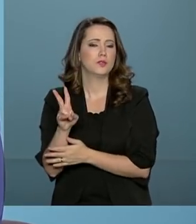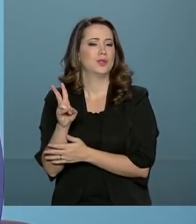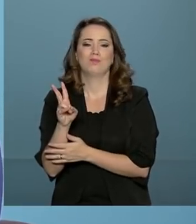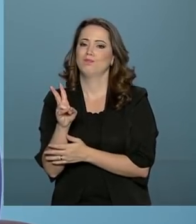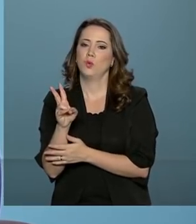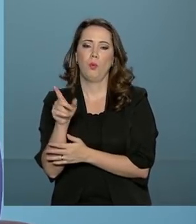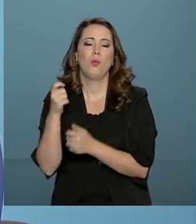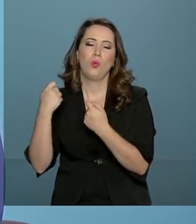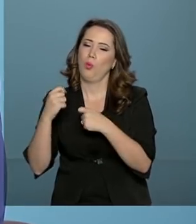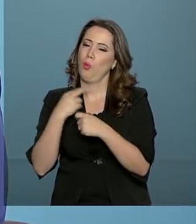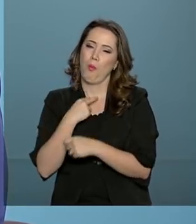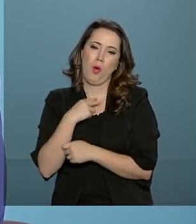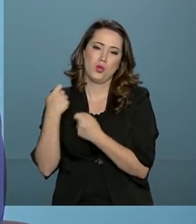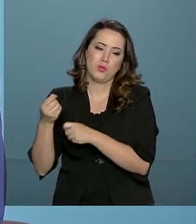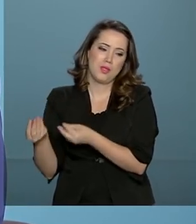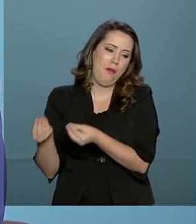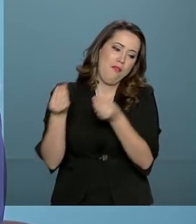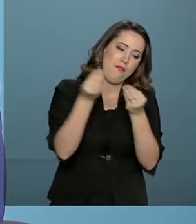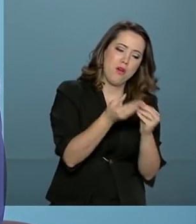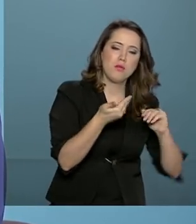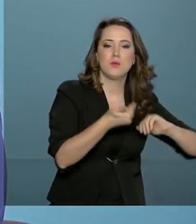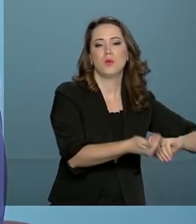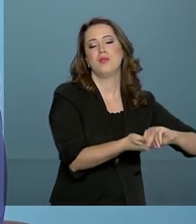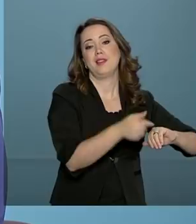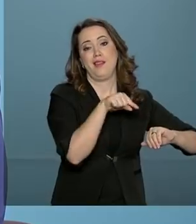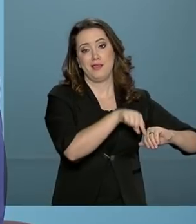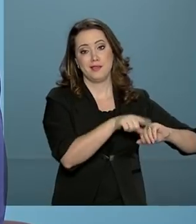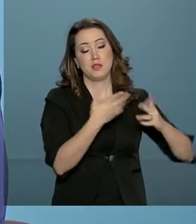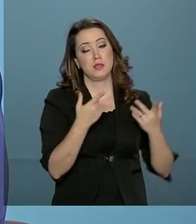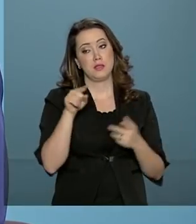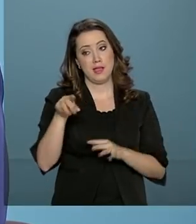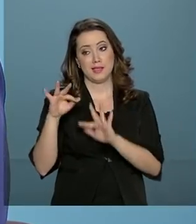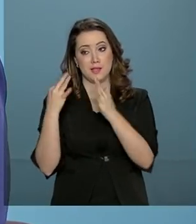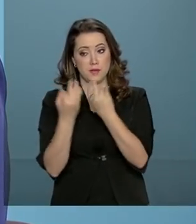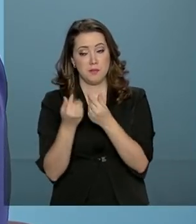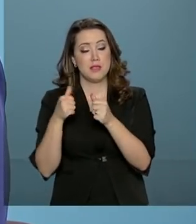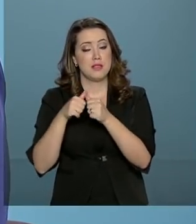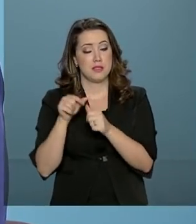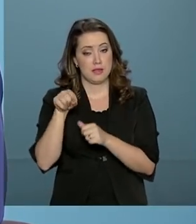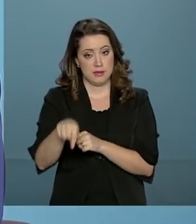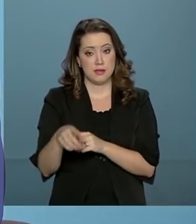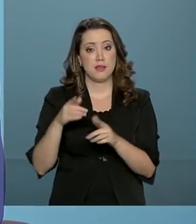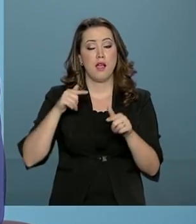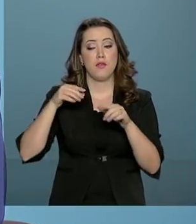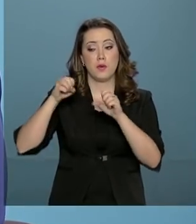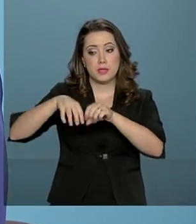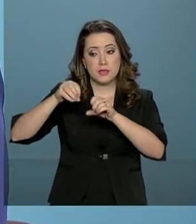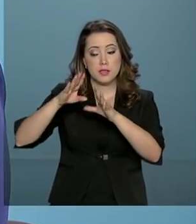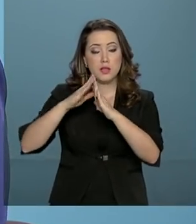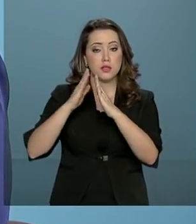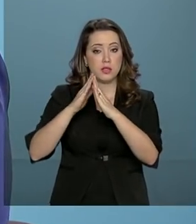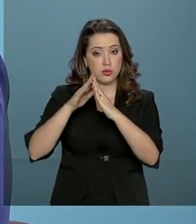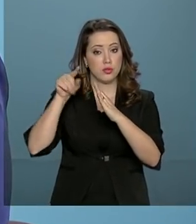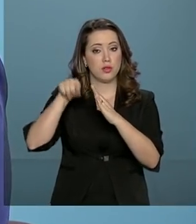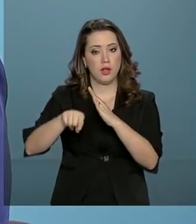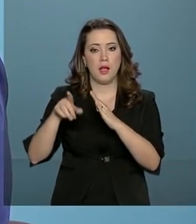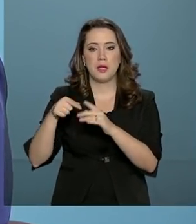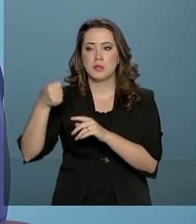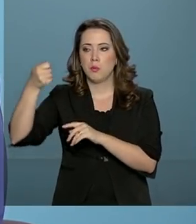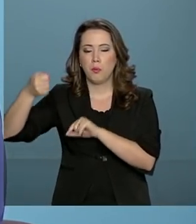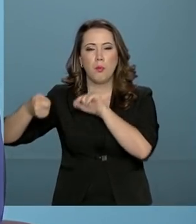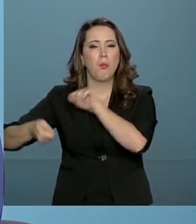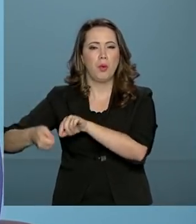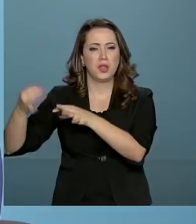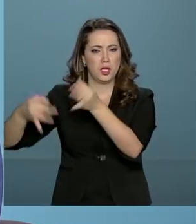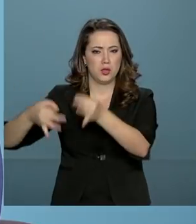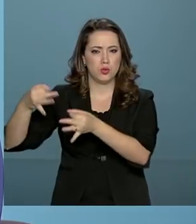dando aulas em casa, praticando o ensino domiciliar sob força de uma liminar. Com a decisão do STF,